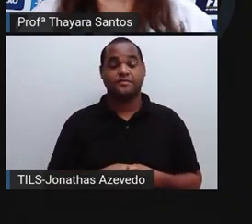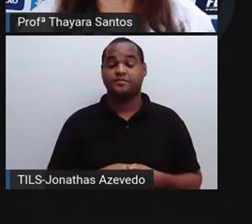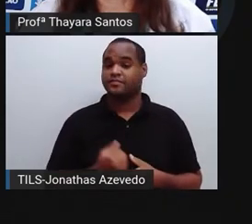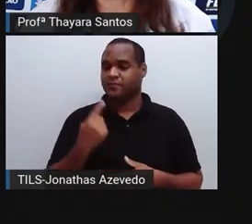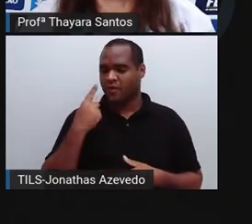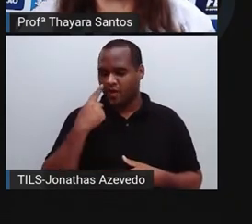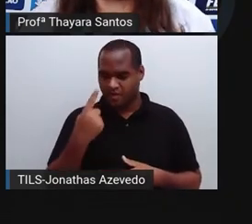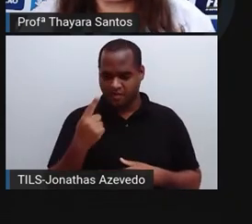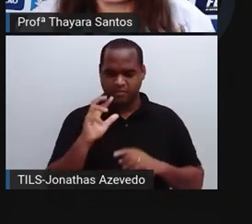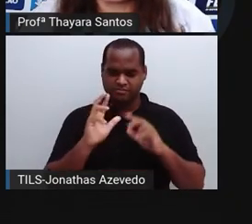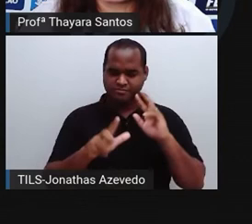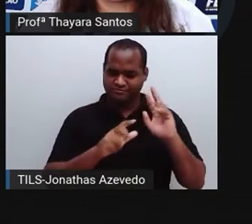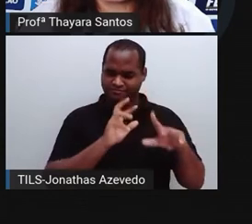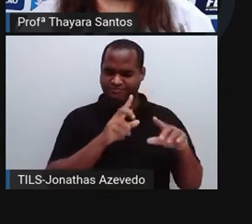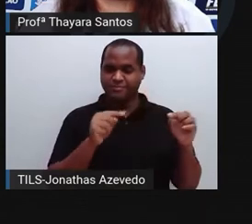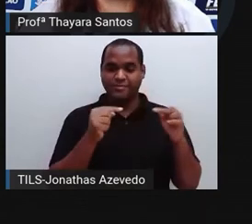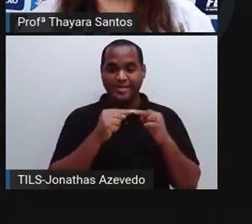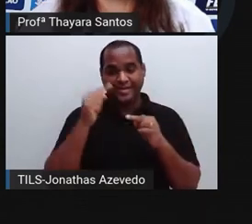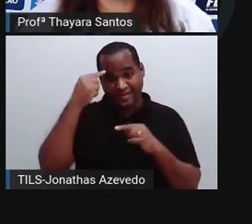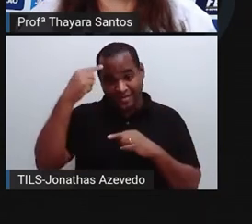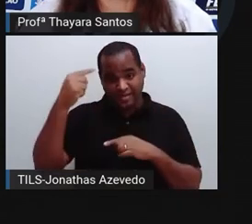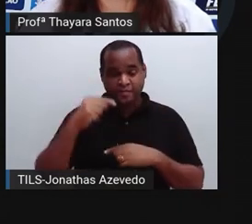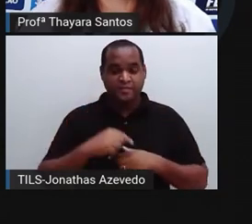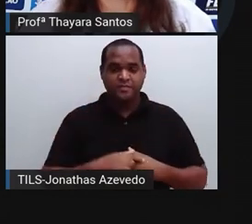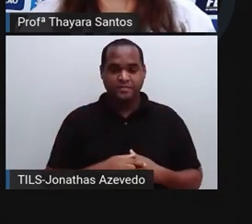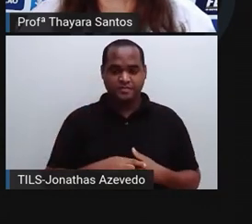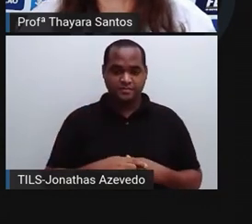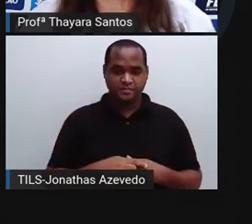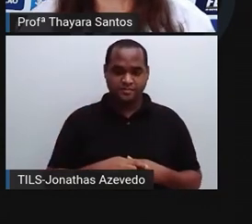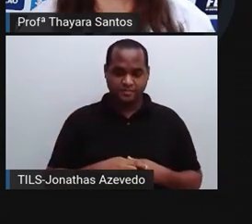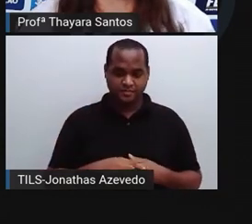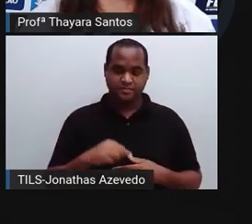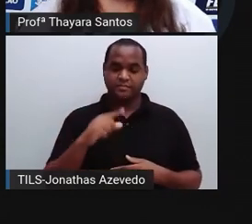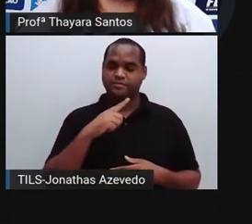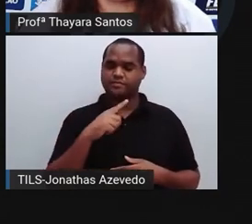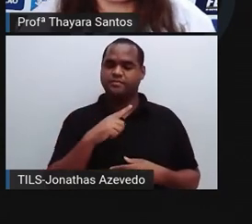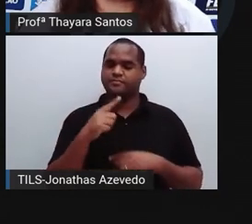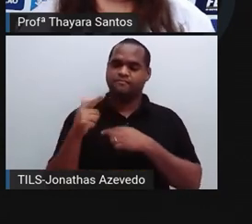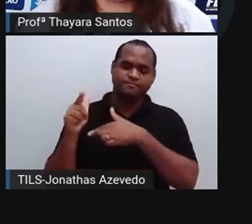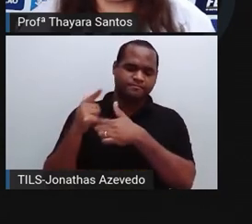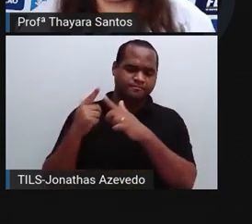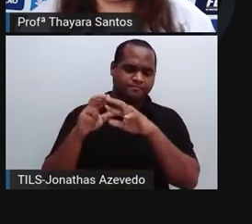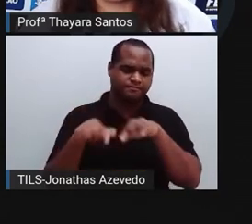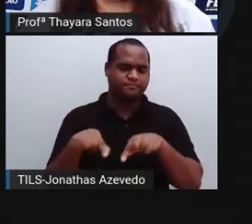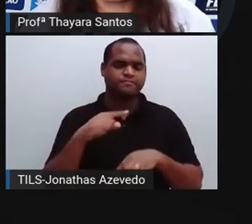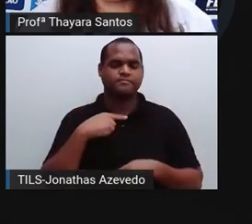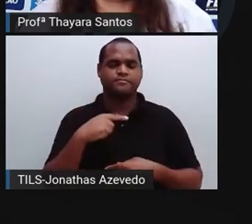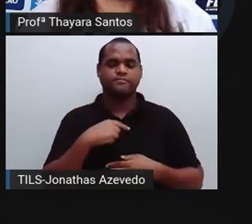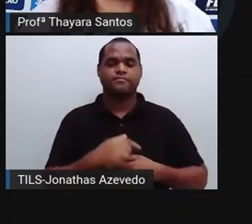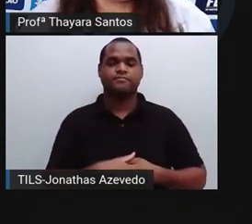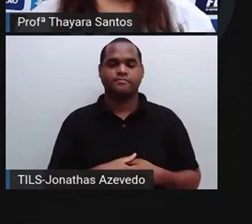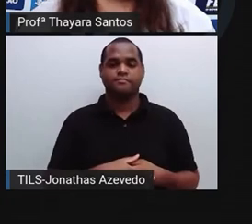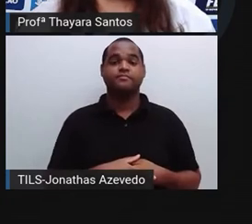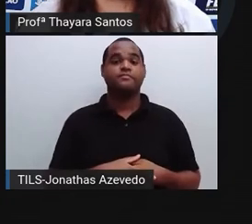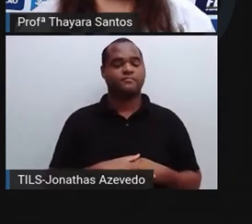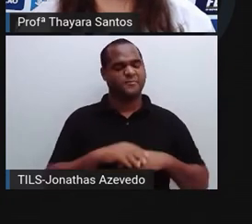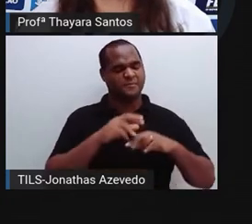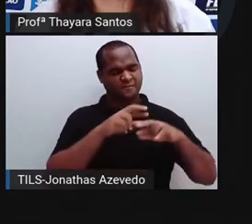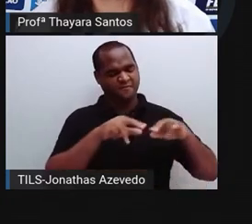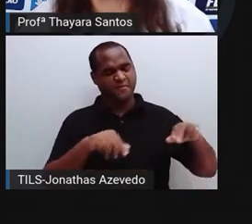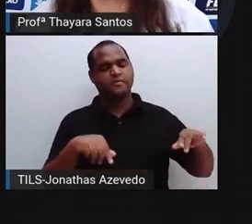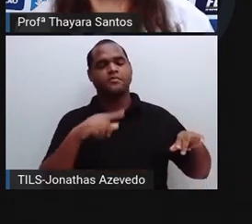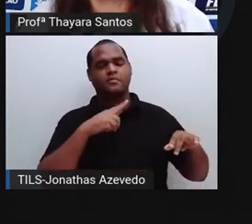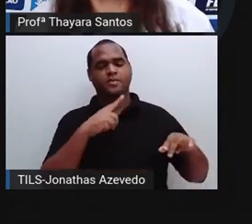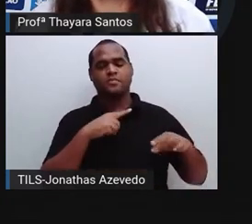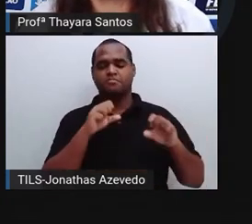Olha a diferença para o estado gasoso. Os átomos, eles estão todos separados aqui. As moléculas, na verdade, da água